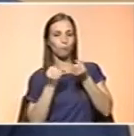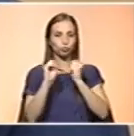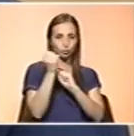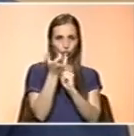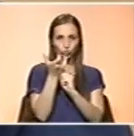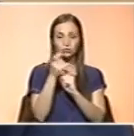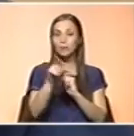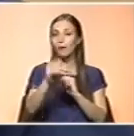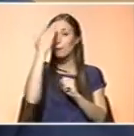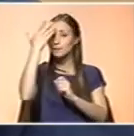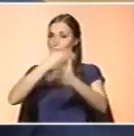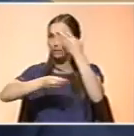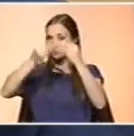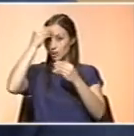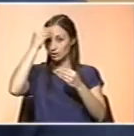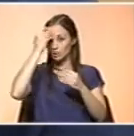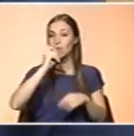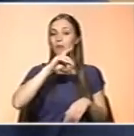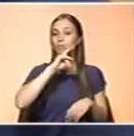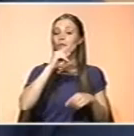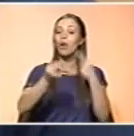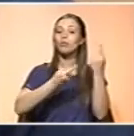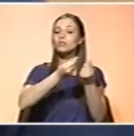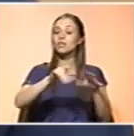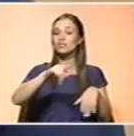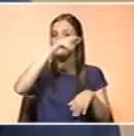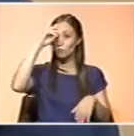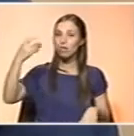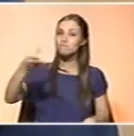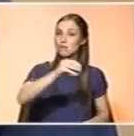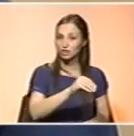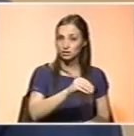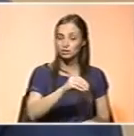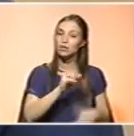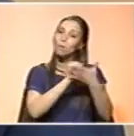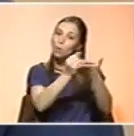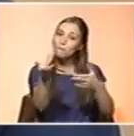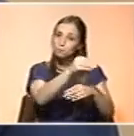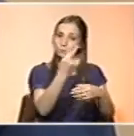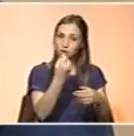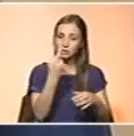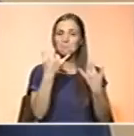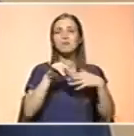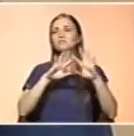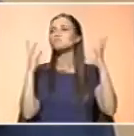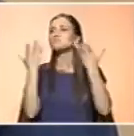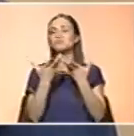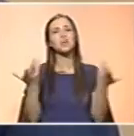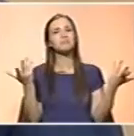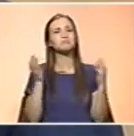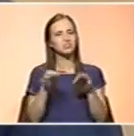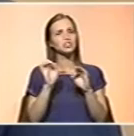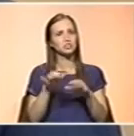aprendizagem. Portanto, poderá haver crianças que têm mais dificuldade que outras e, portanto, precisam de mais apoio. Mas, de uma maneira geral, sim, apoiam